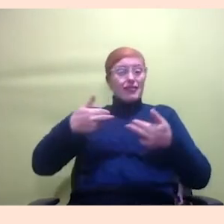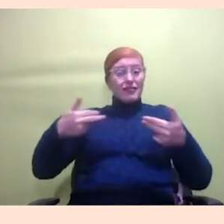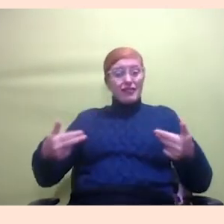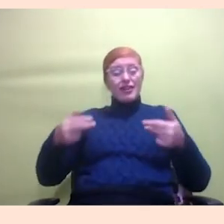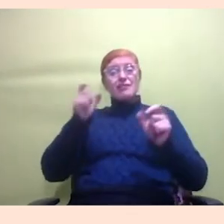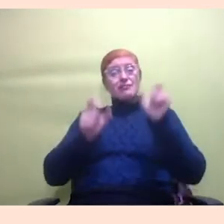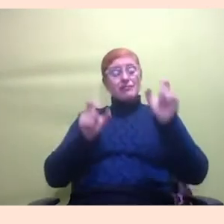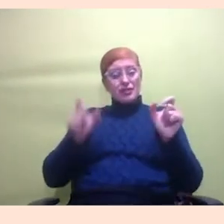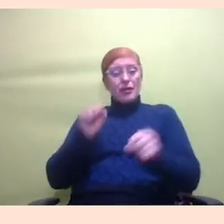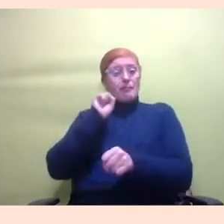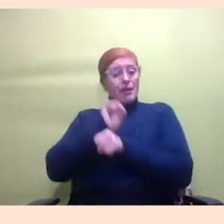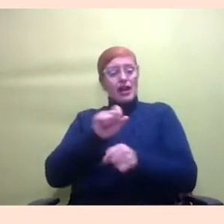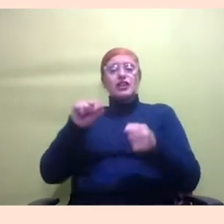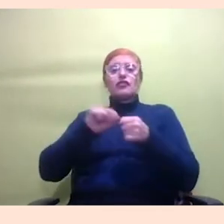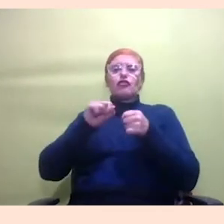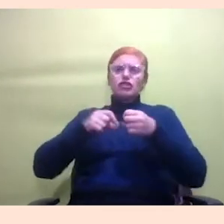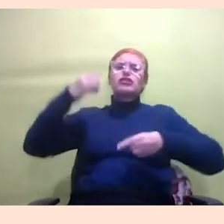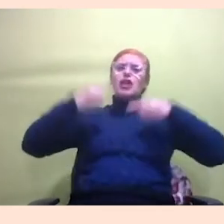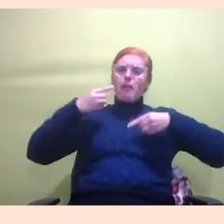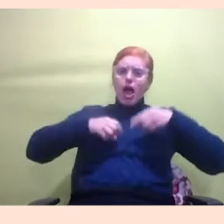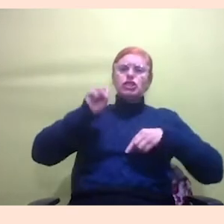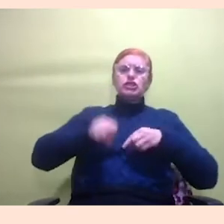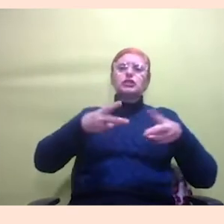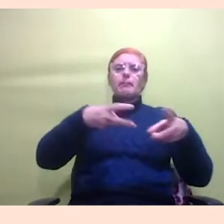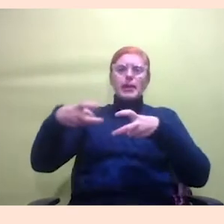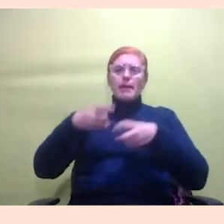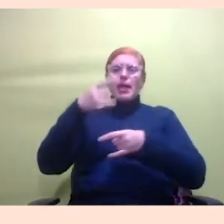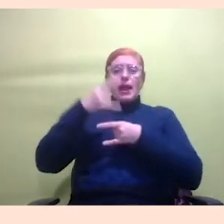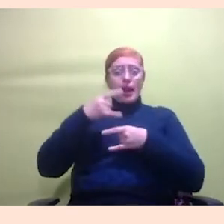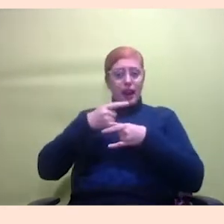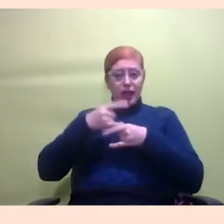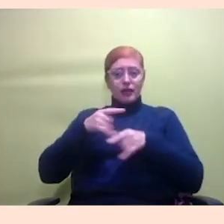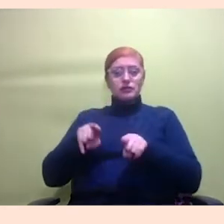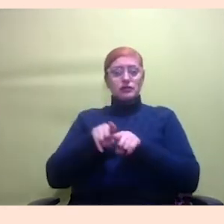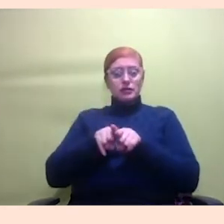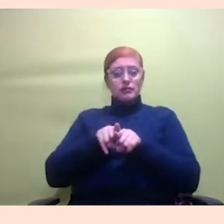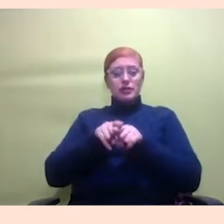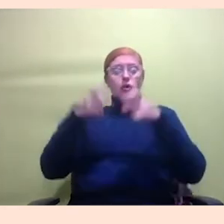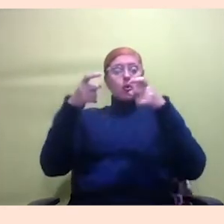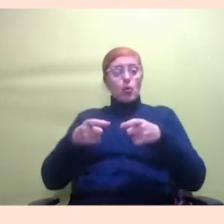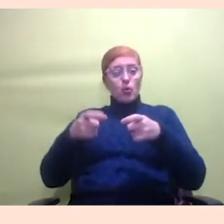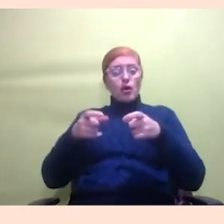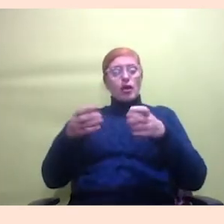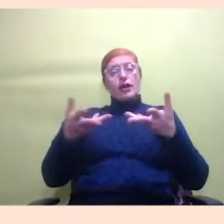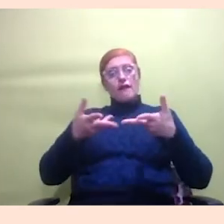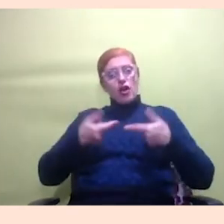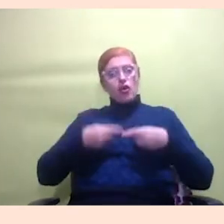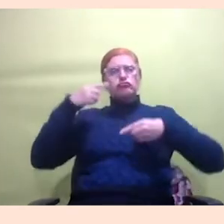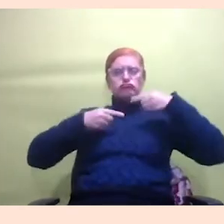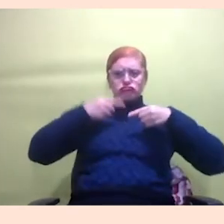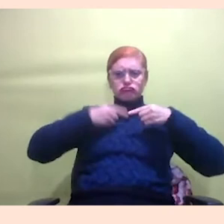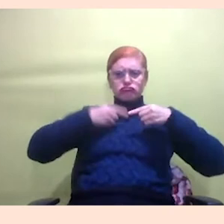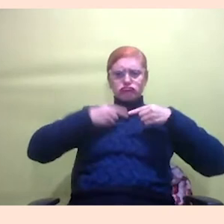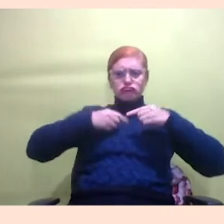esse debate e tenho visto também as lives têm sido também um espaço maravilhoso de discussões, de fortalecimento de ouvir